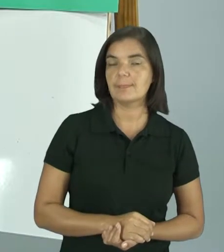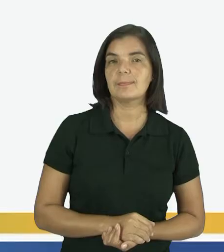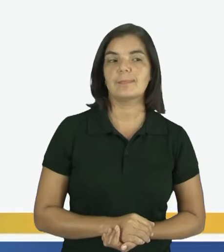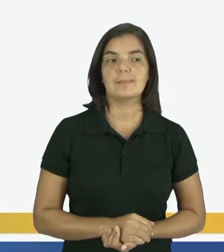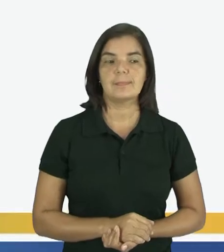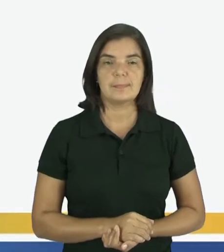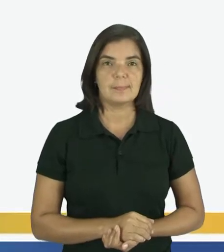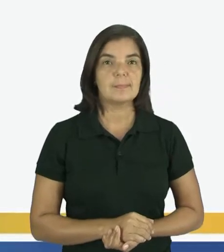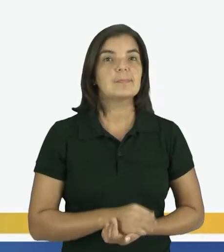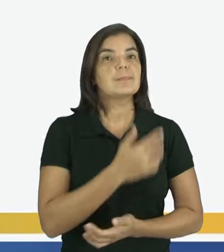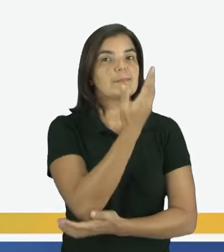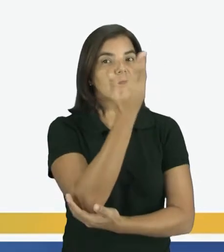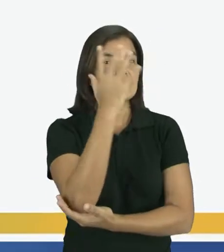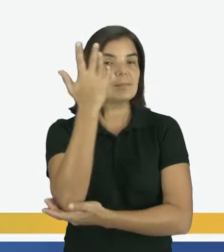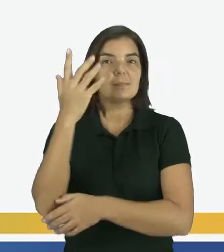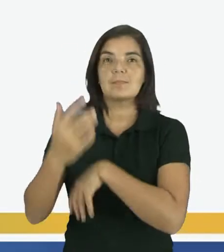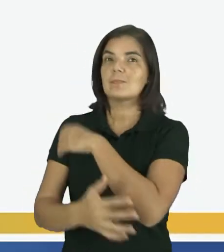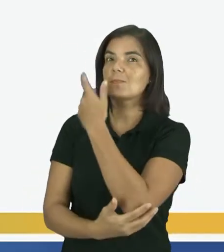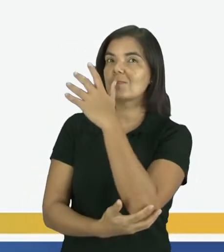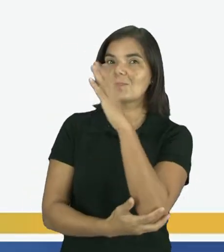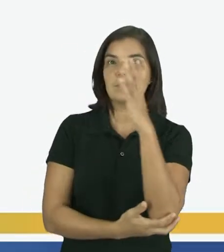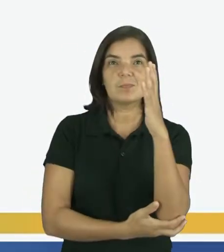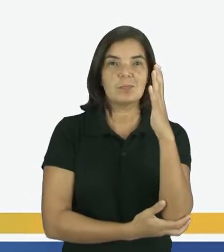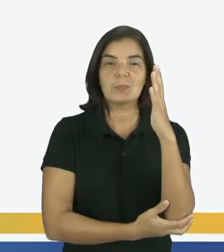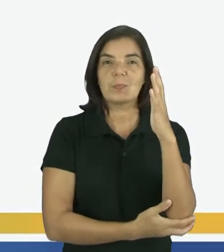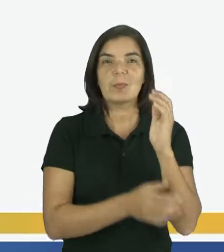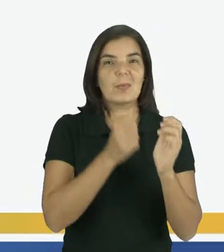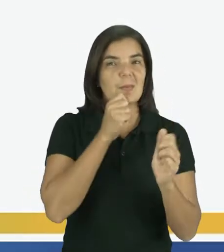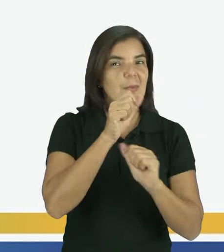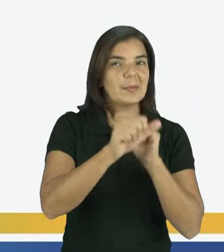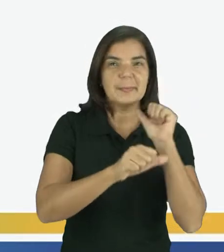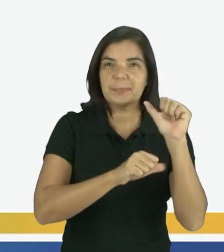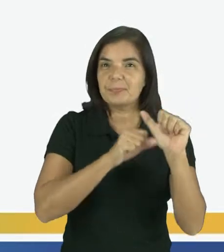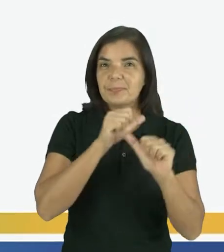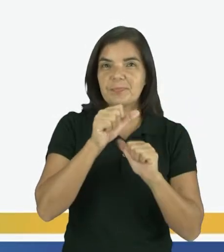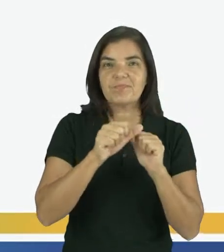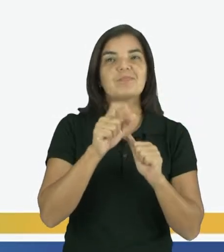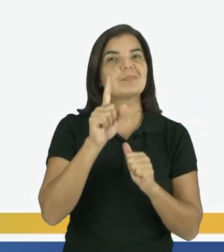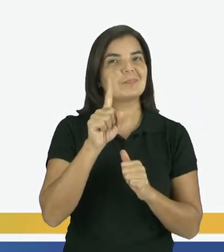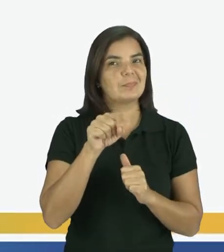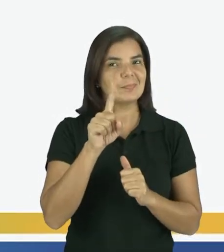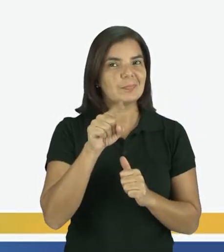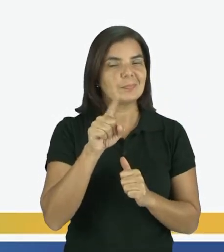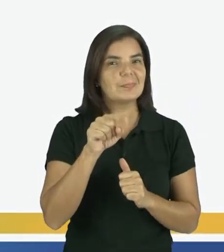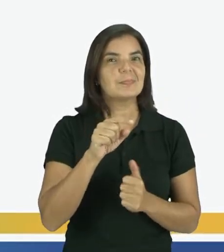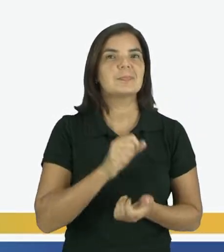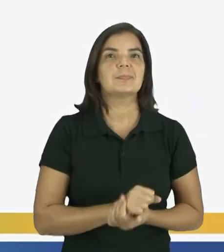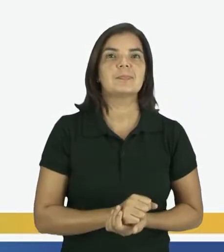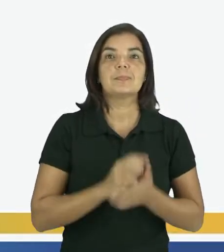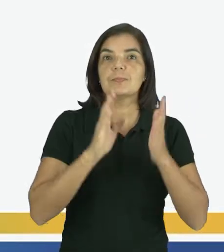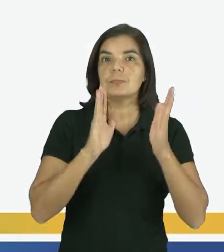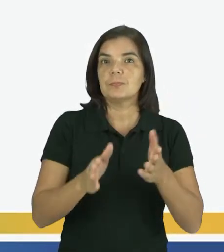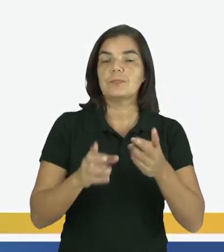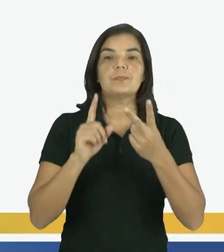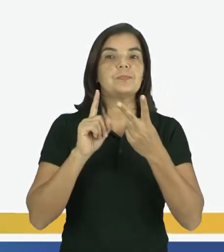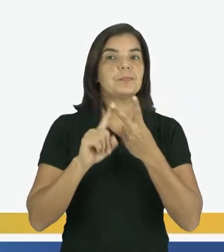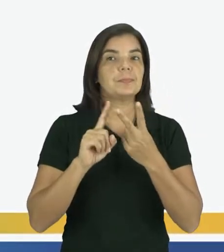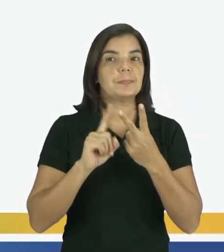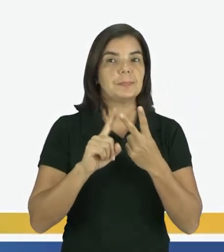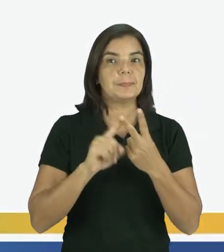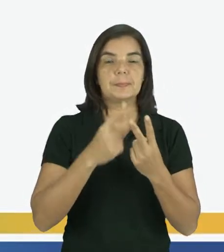A paisagem não está muito ainda transformada, não é mesmo? Já na segunda,